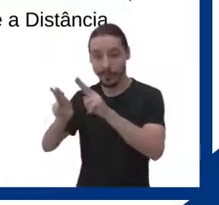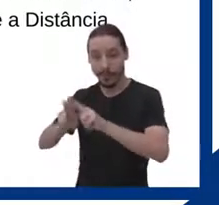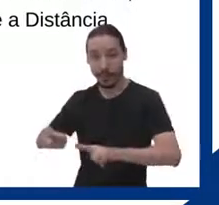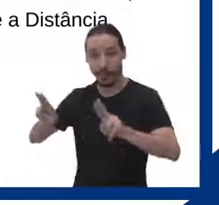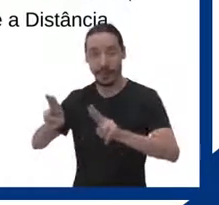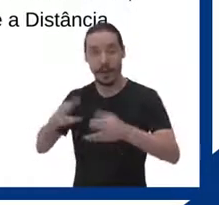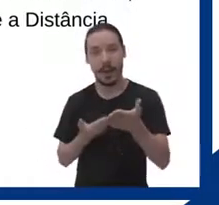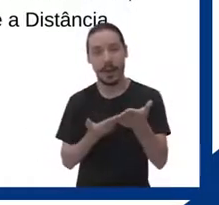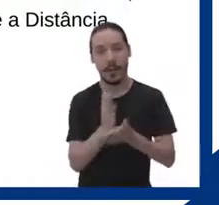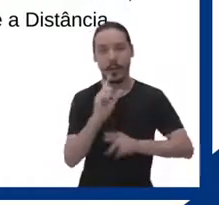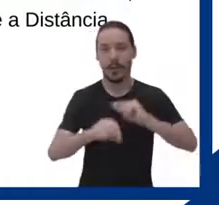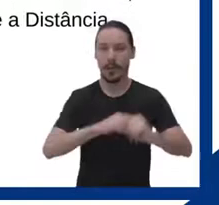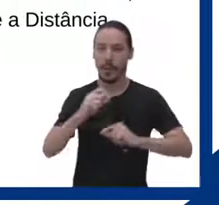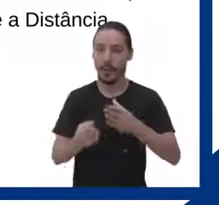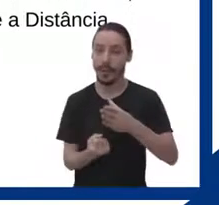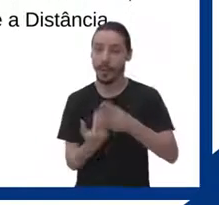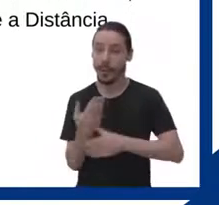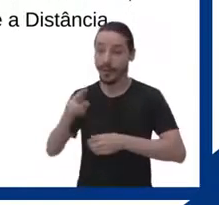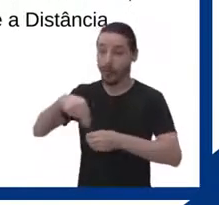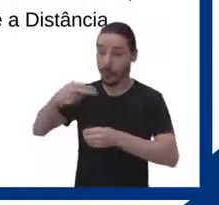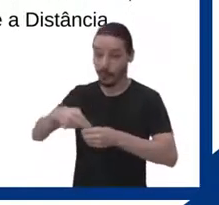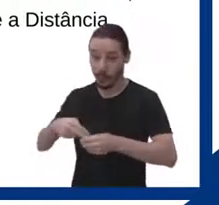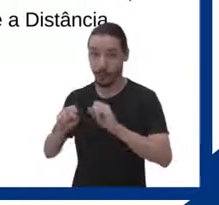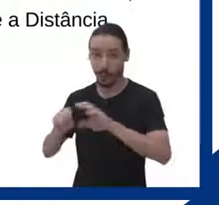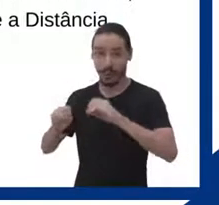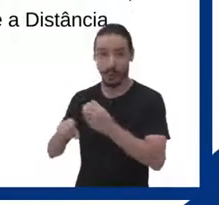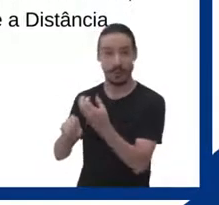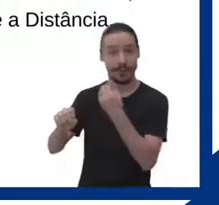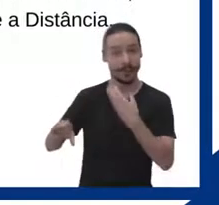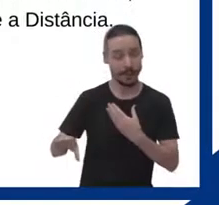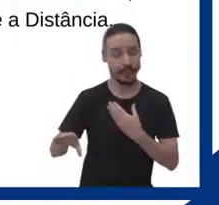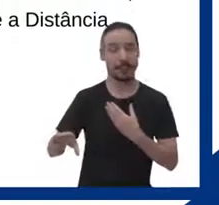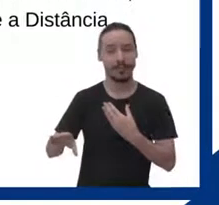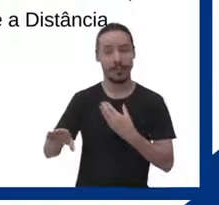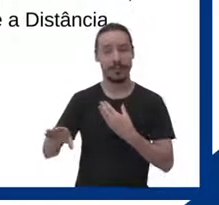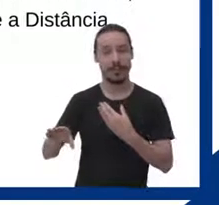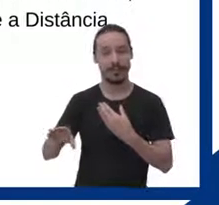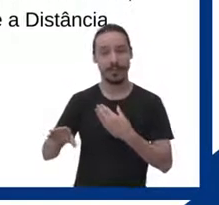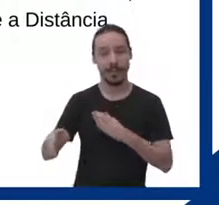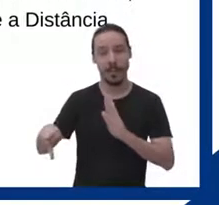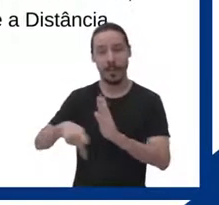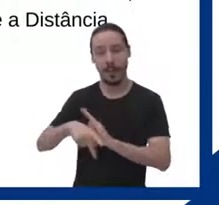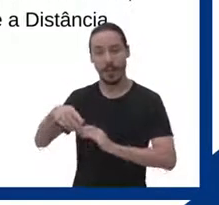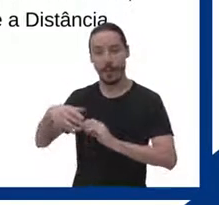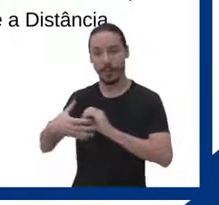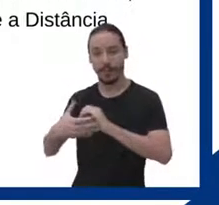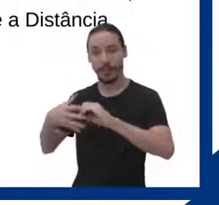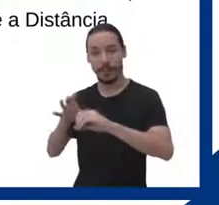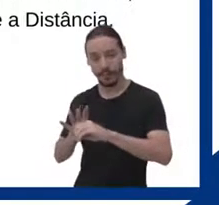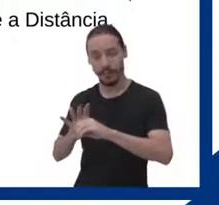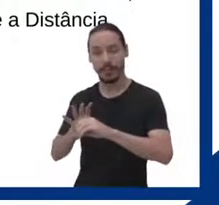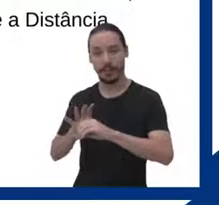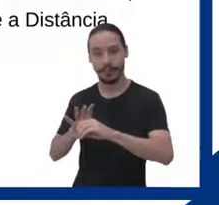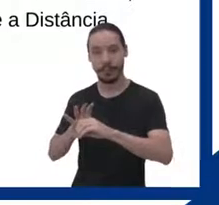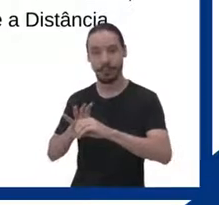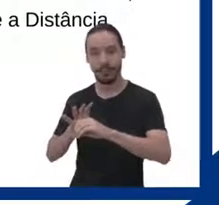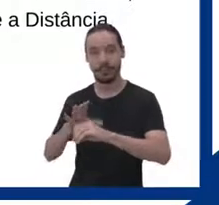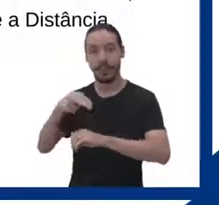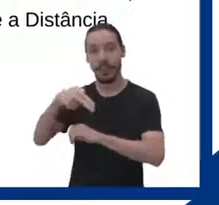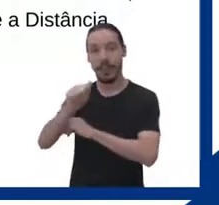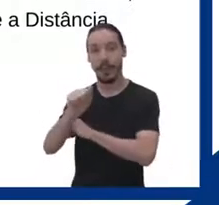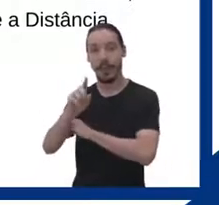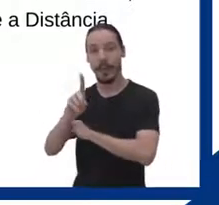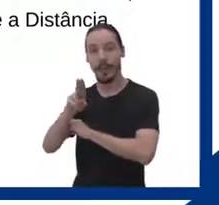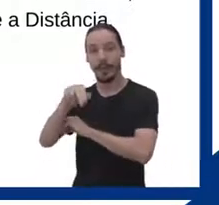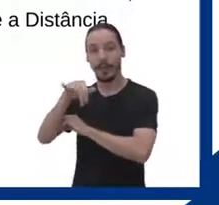implementação do Núcleo de Educação à Distância da Universidade Estadual do Oeste do Paraná, o NEADUNI, com